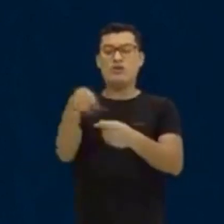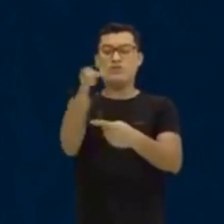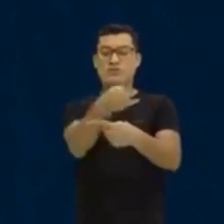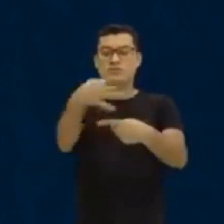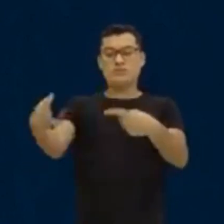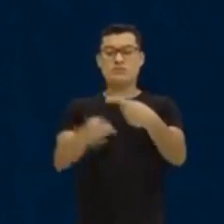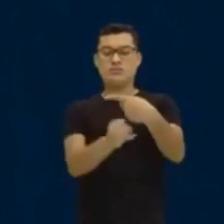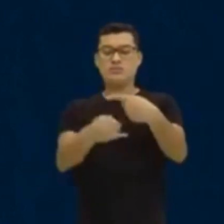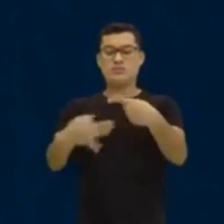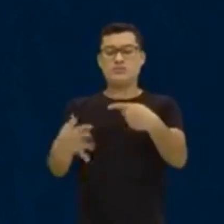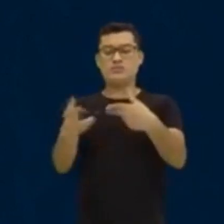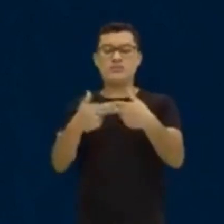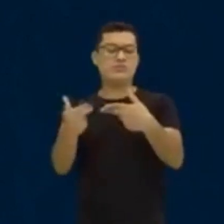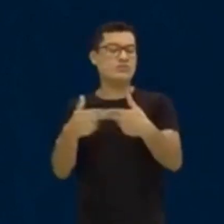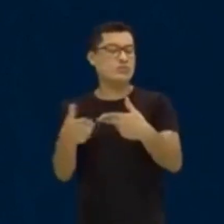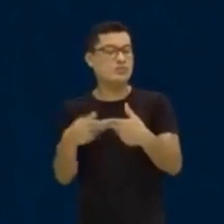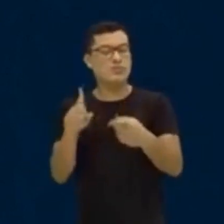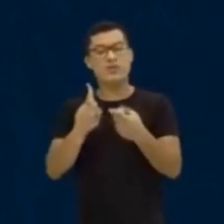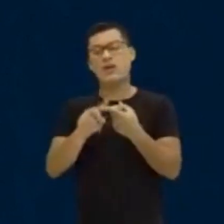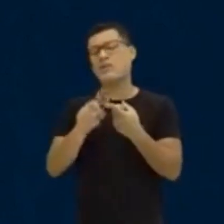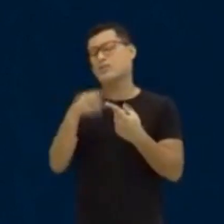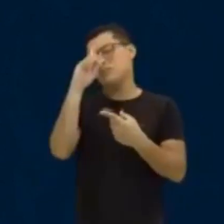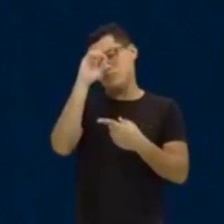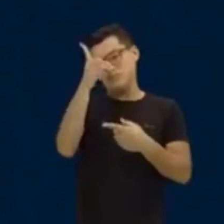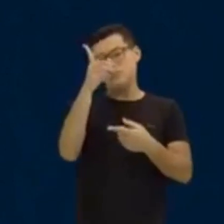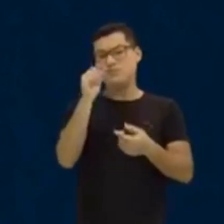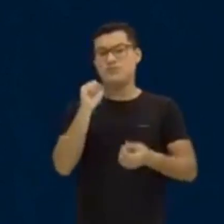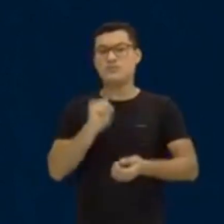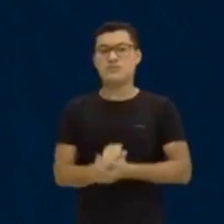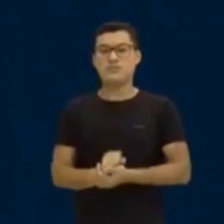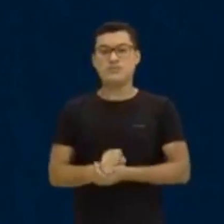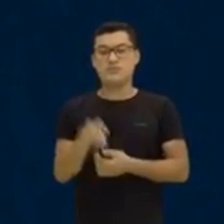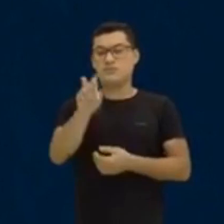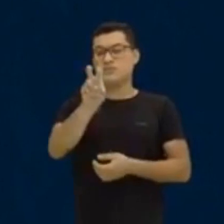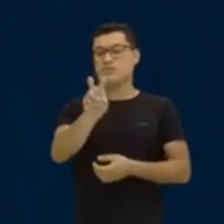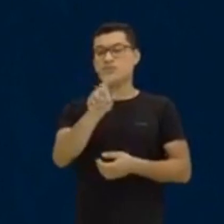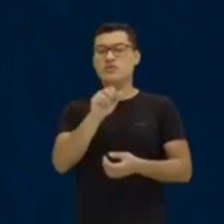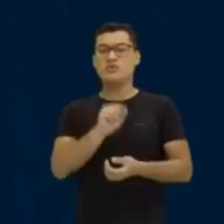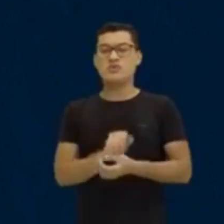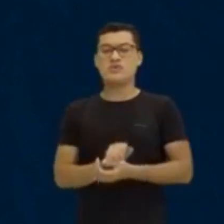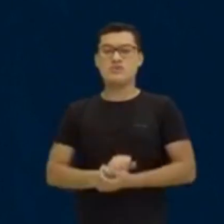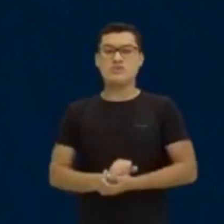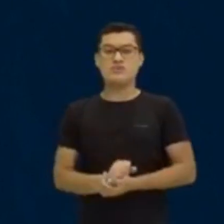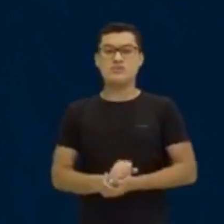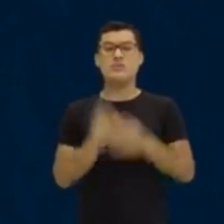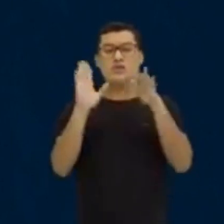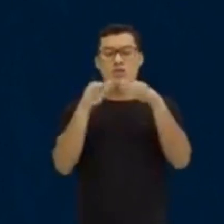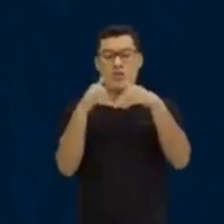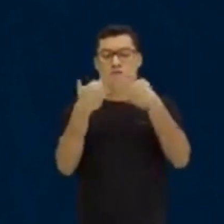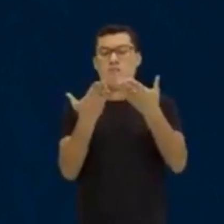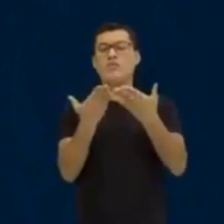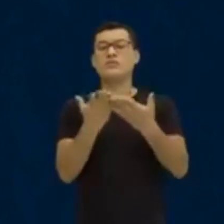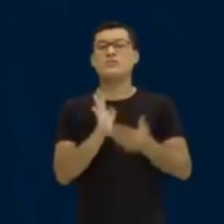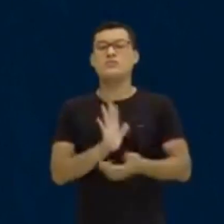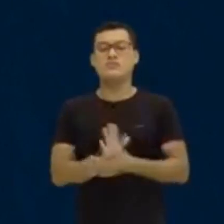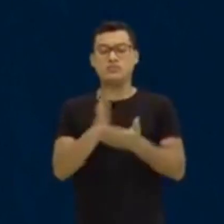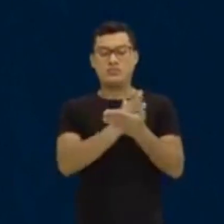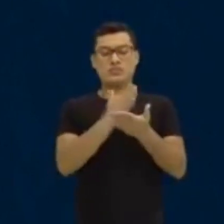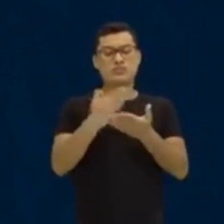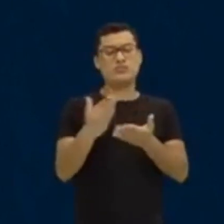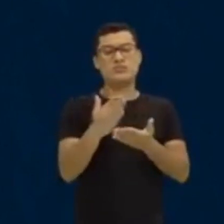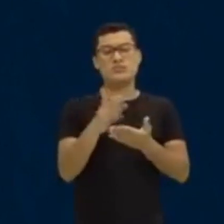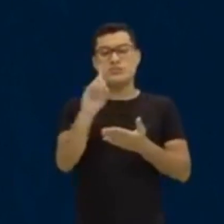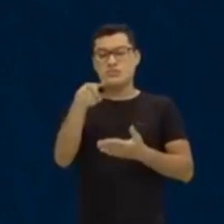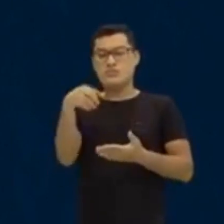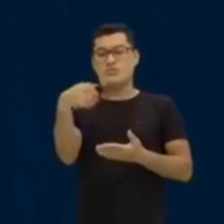Eu vou usar a mesma ideia que a gente usou do 5. Qual era a ideia? Não começa a repetir aqui